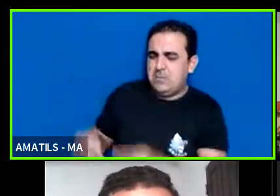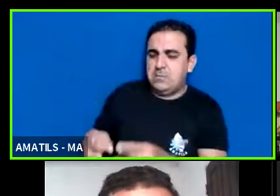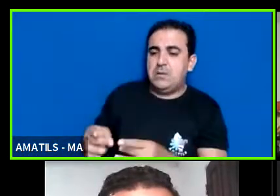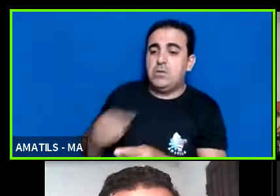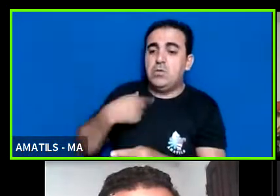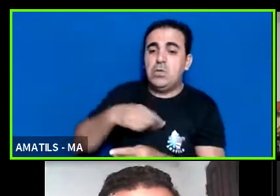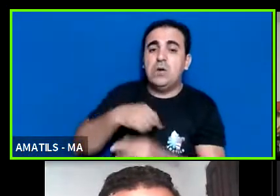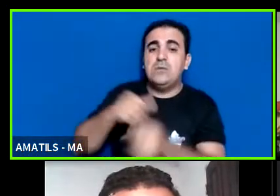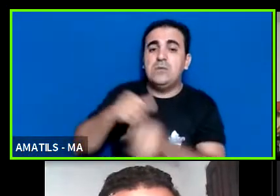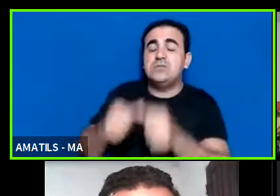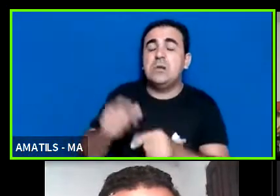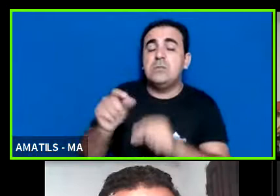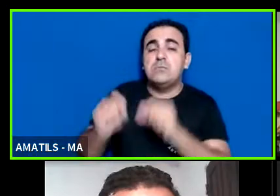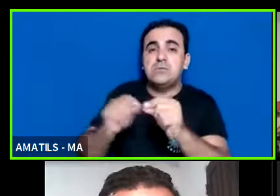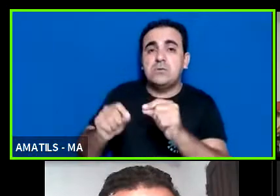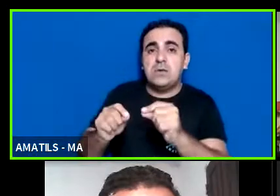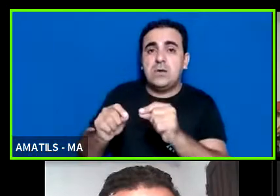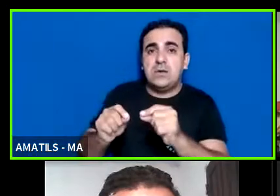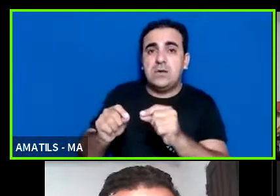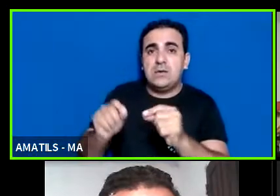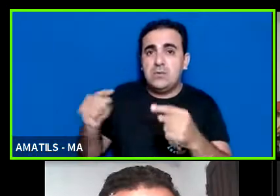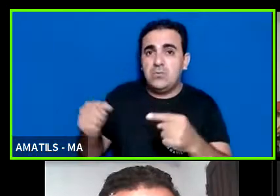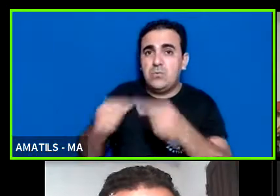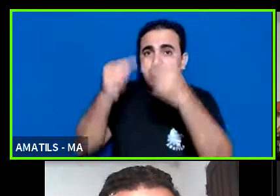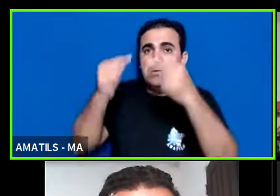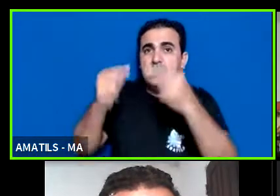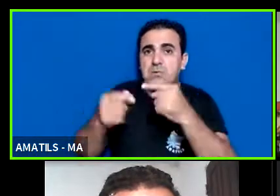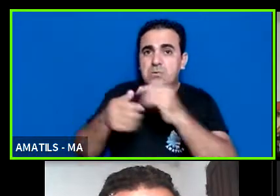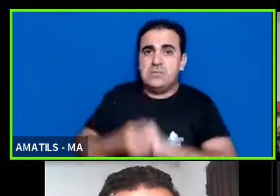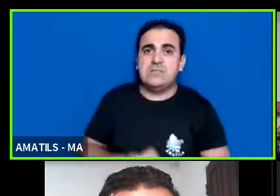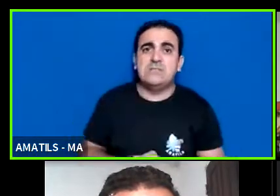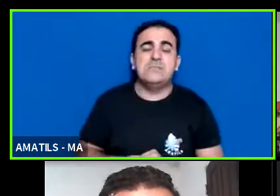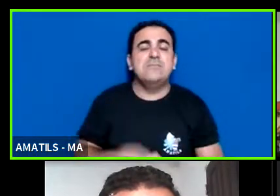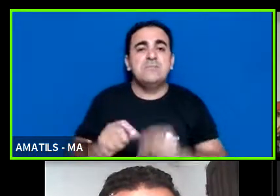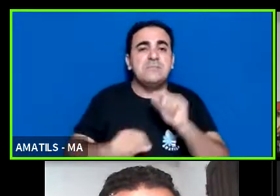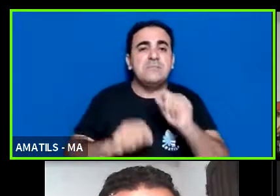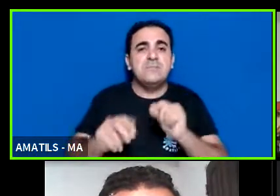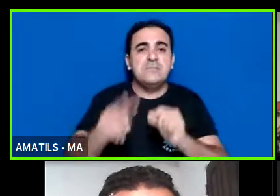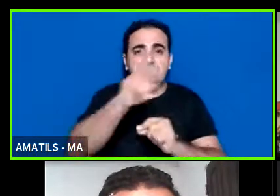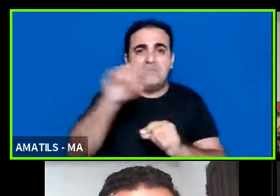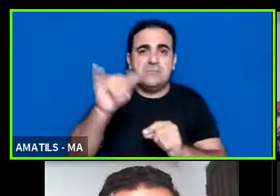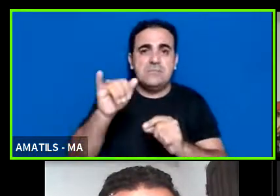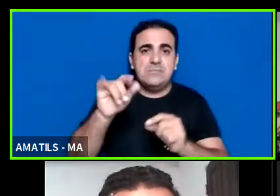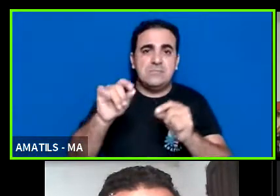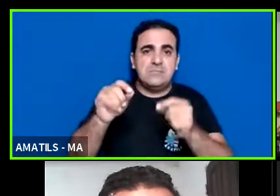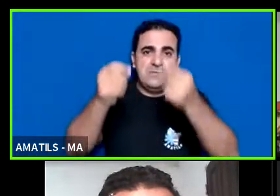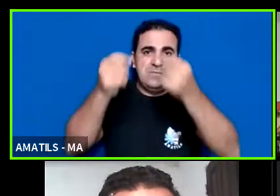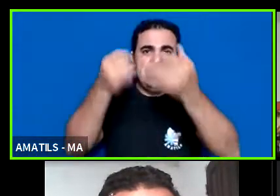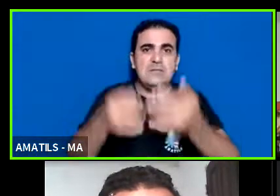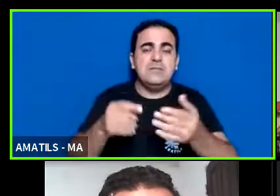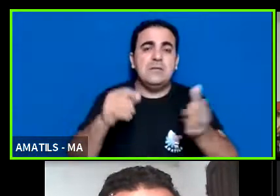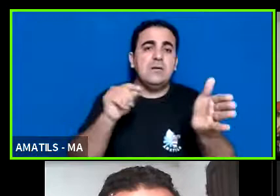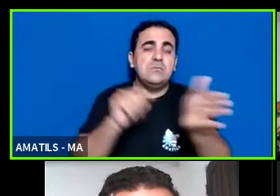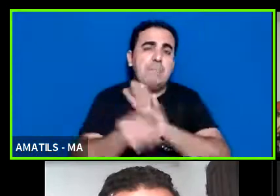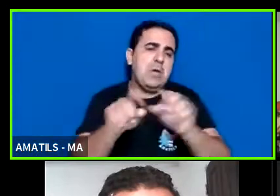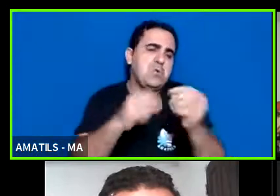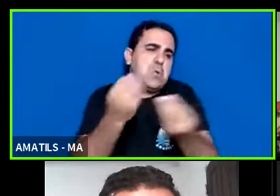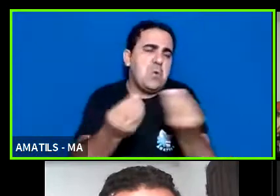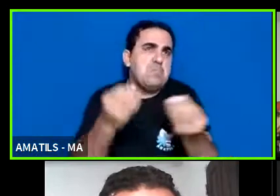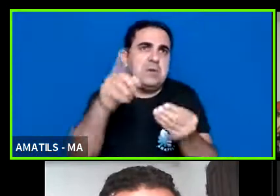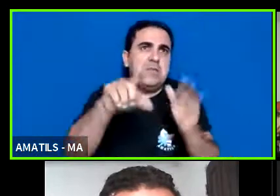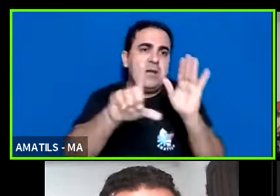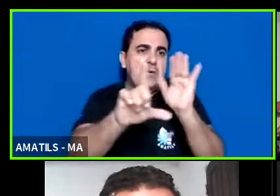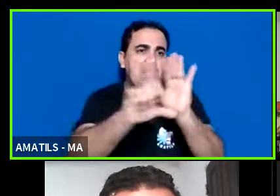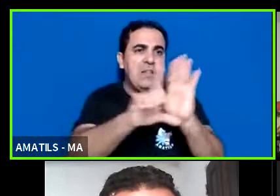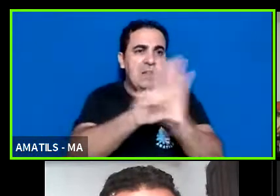estamos de acordo com o nosso estatuto aptos a fazer essas determinadas atividades o nosso estatuto ele está em conformidade com a lei Pelé